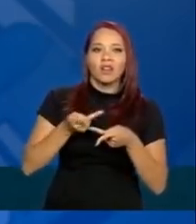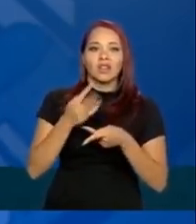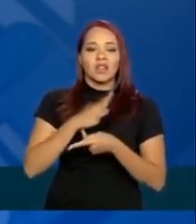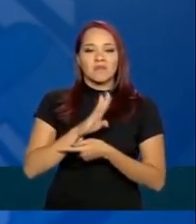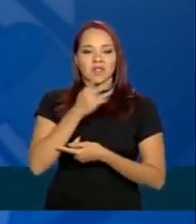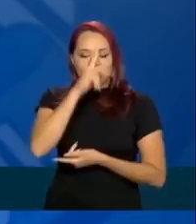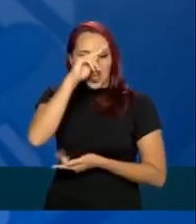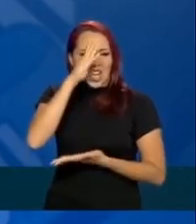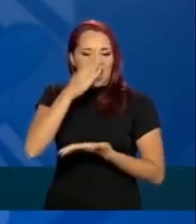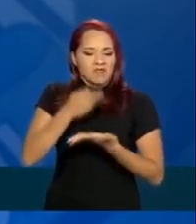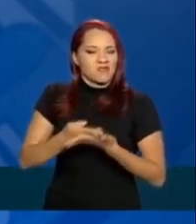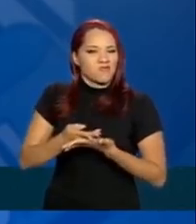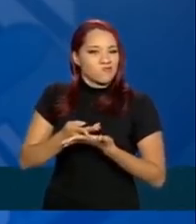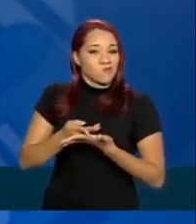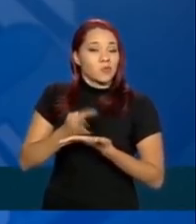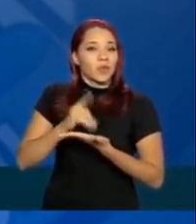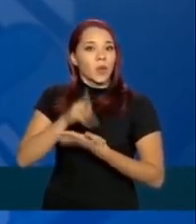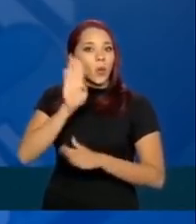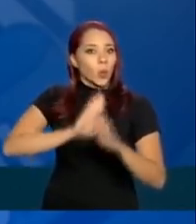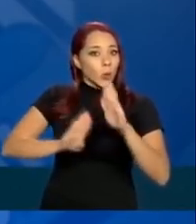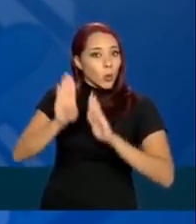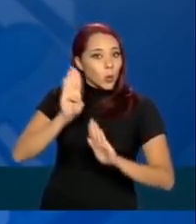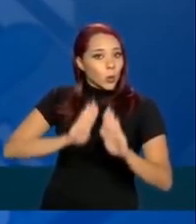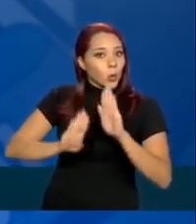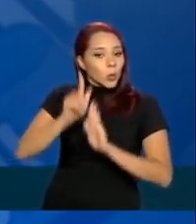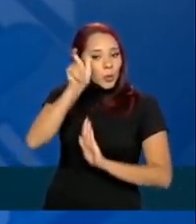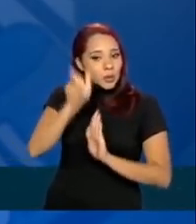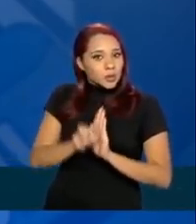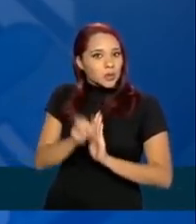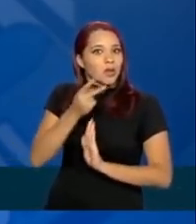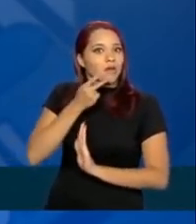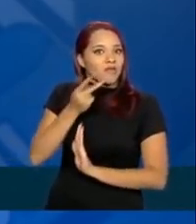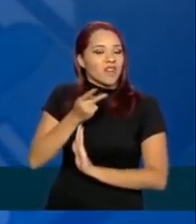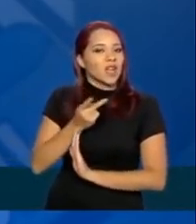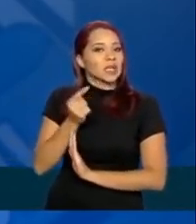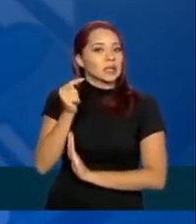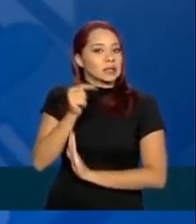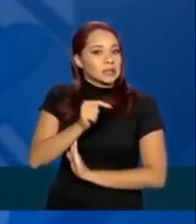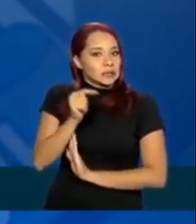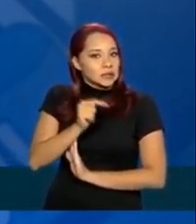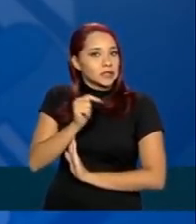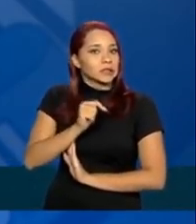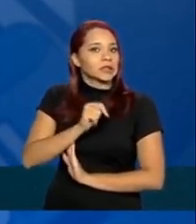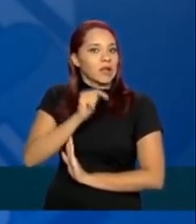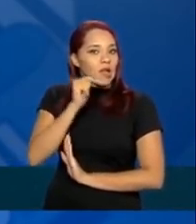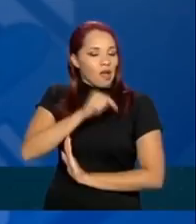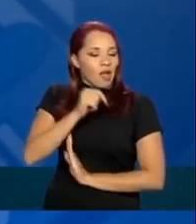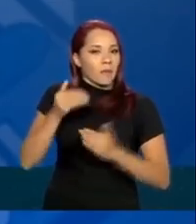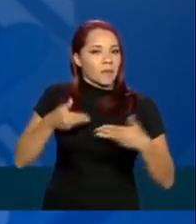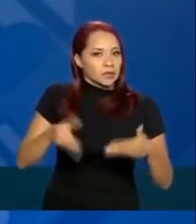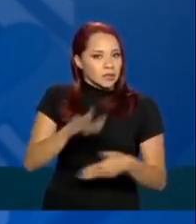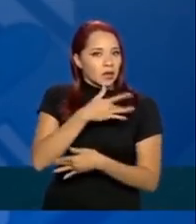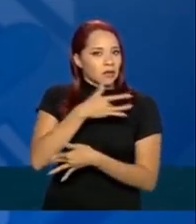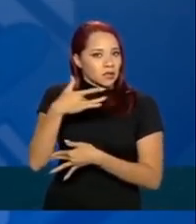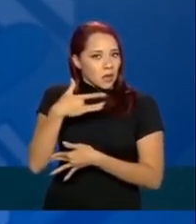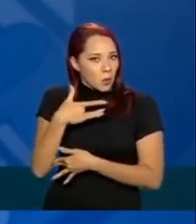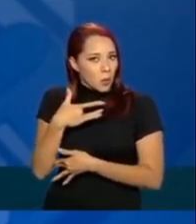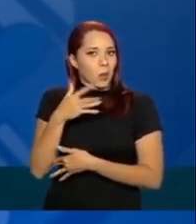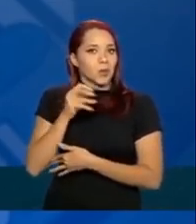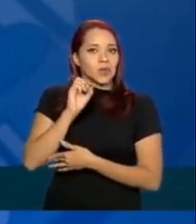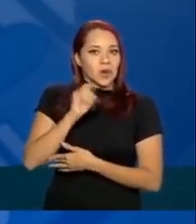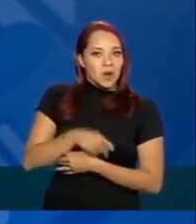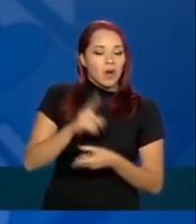crendice, muito cuidado com quem fala que isso daqui, o Ministério da Saúde,